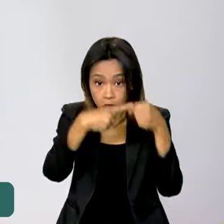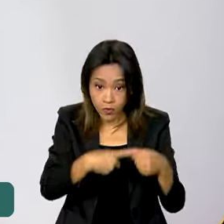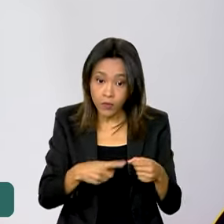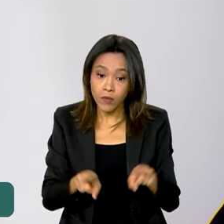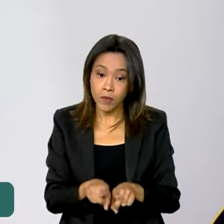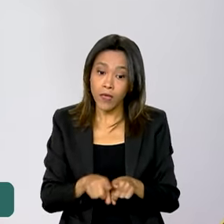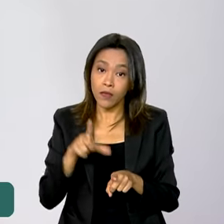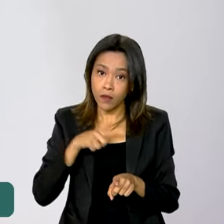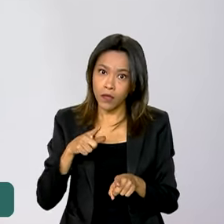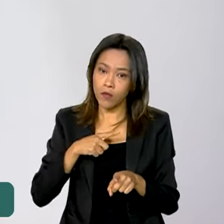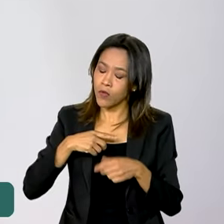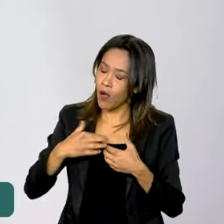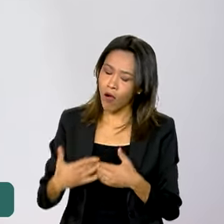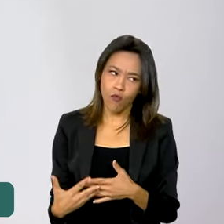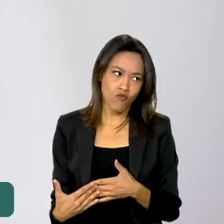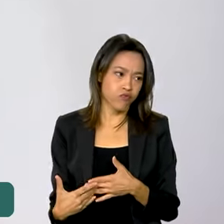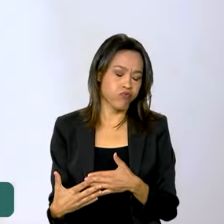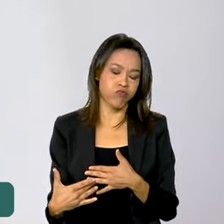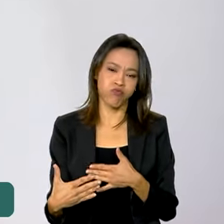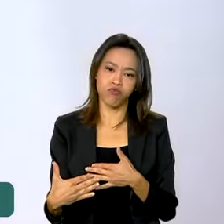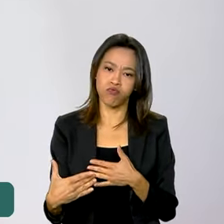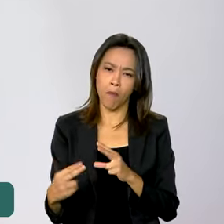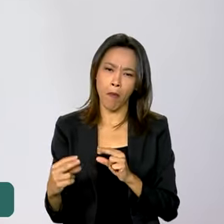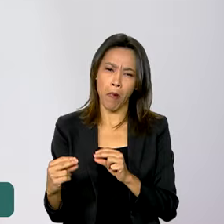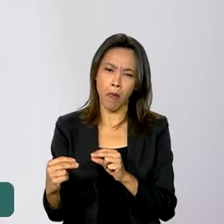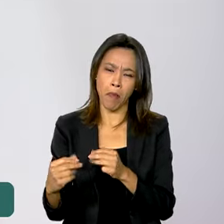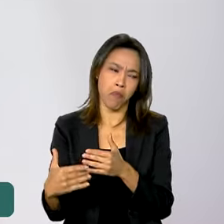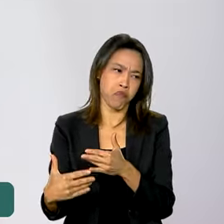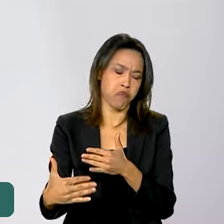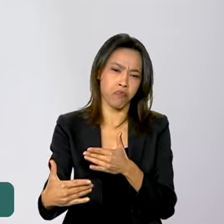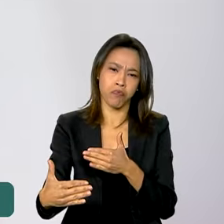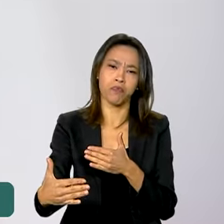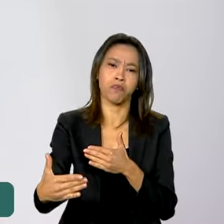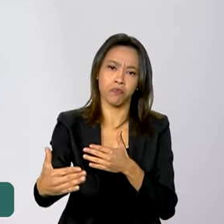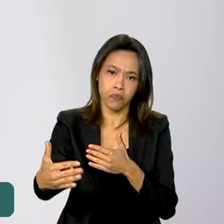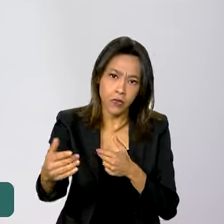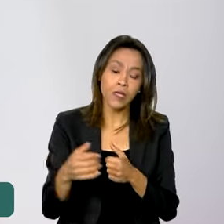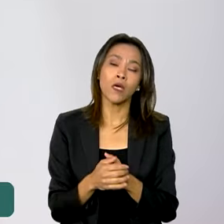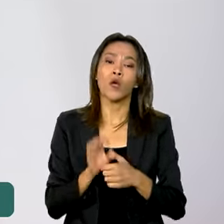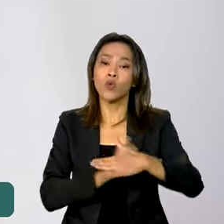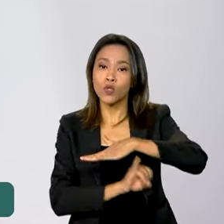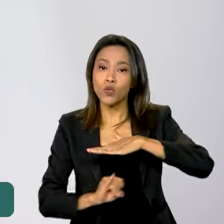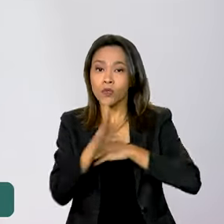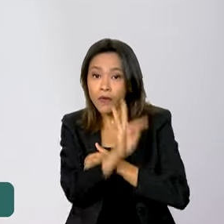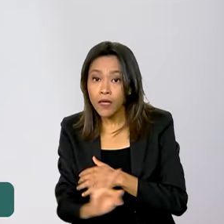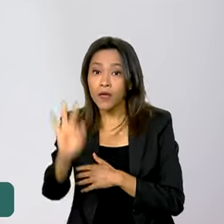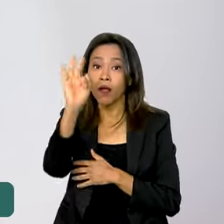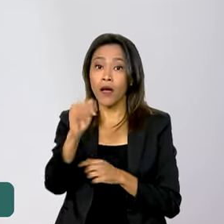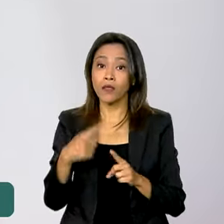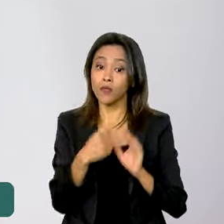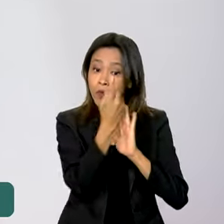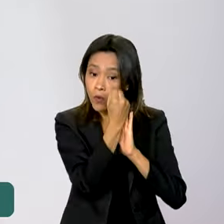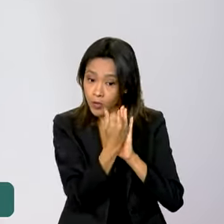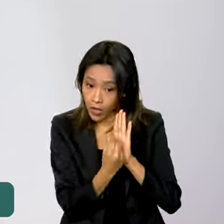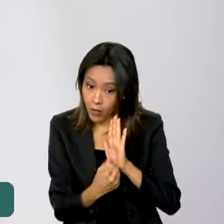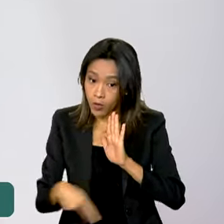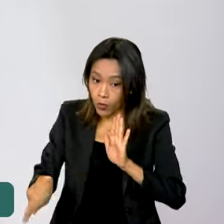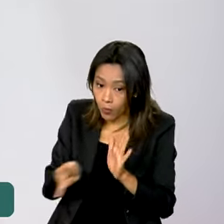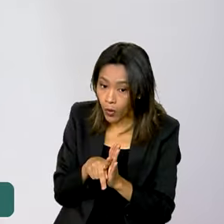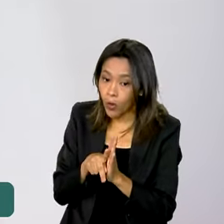um grande caminho pela frente de reconstruir os alçamentos das universidades dos institutos federais com o orçamento do próprio MEC